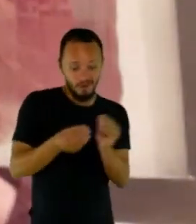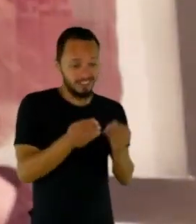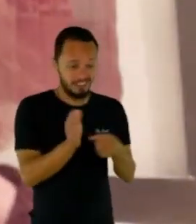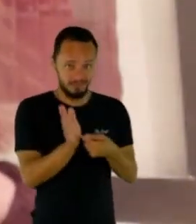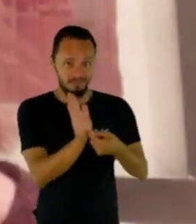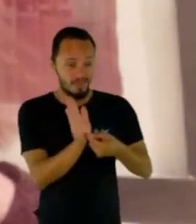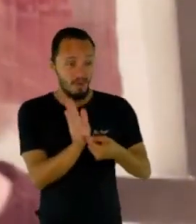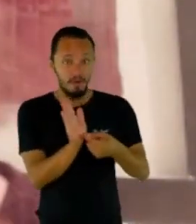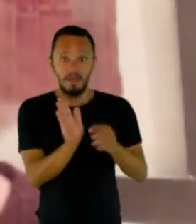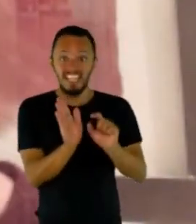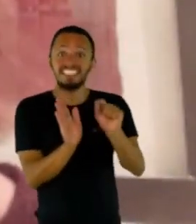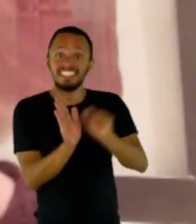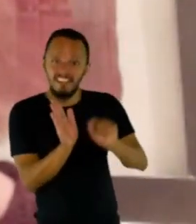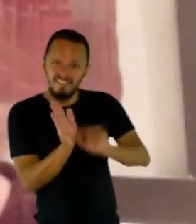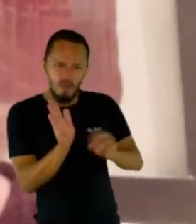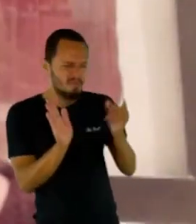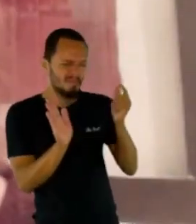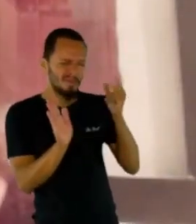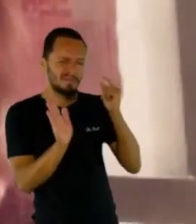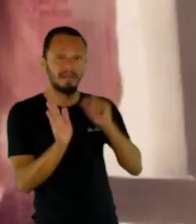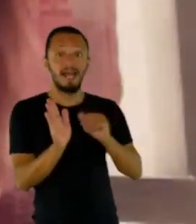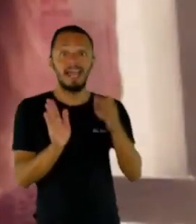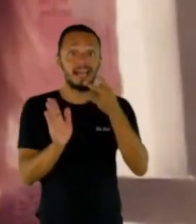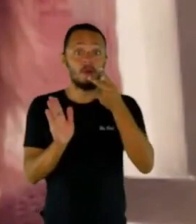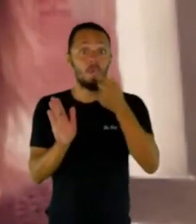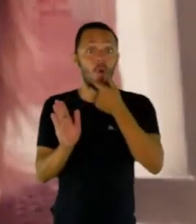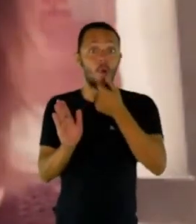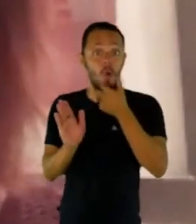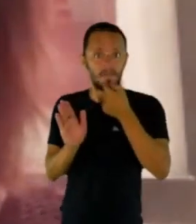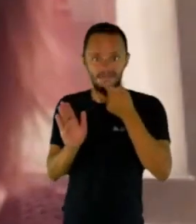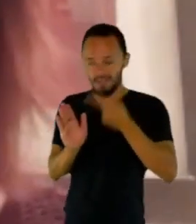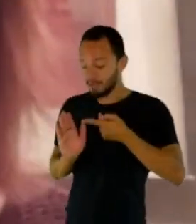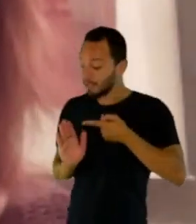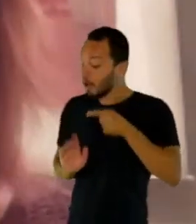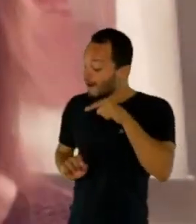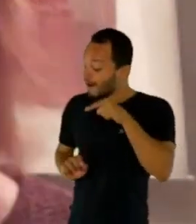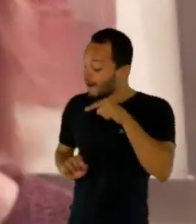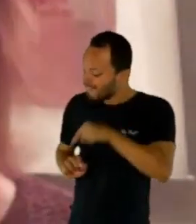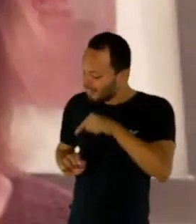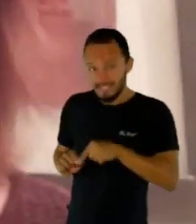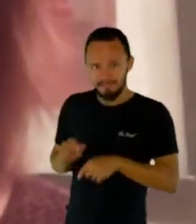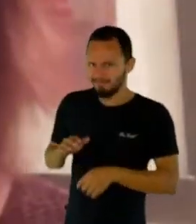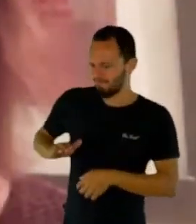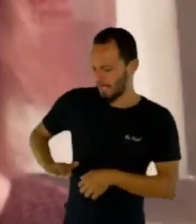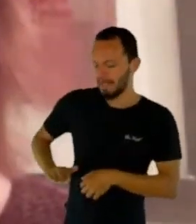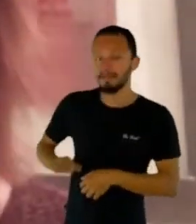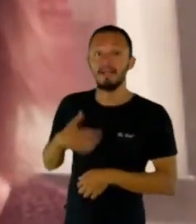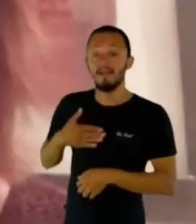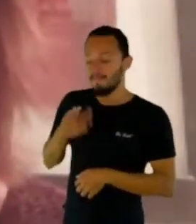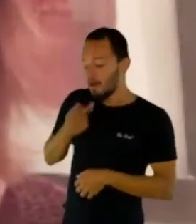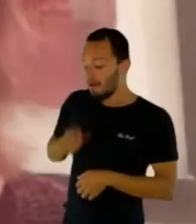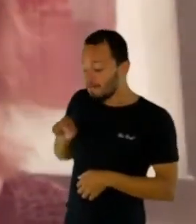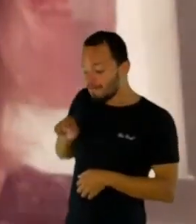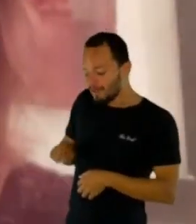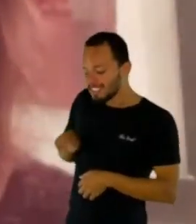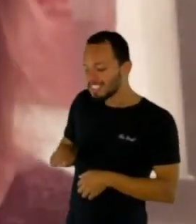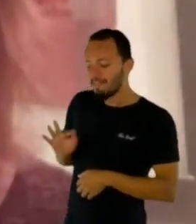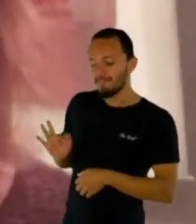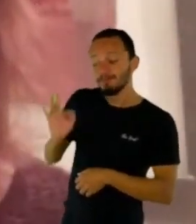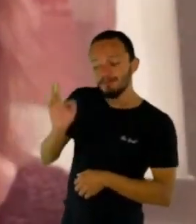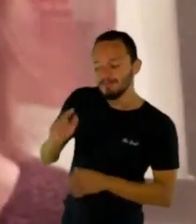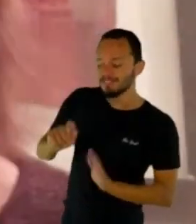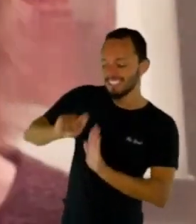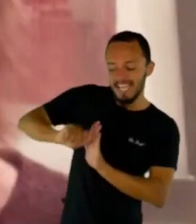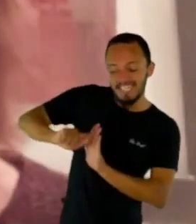escritora. E ele escreveu no livro para mim, para a futura escritora Carol Meyer, né, com todo carinho, do Libério Neve. E